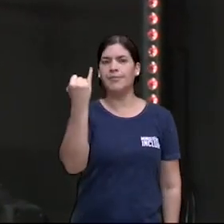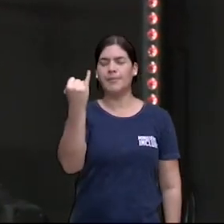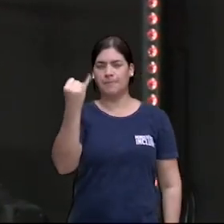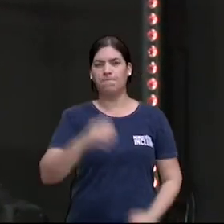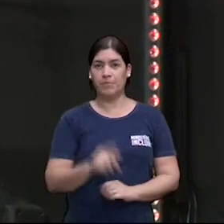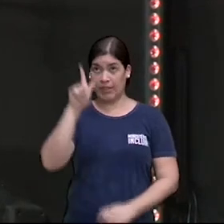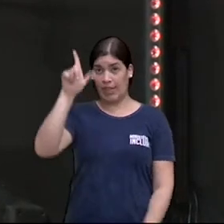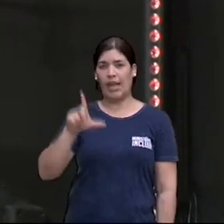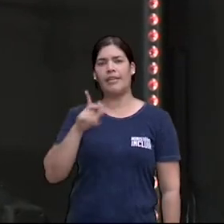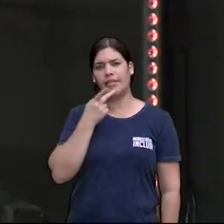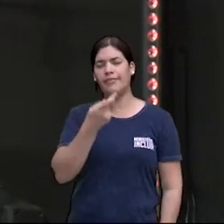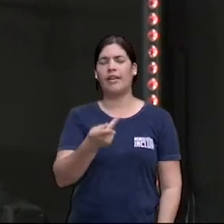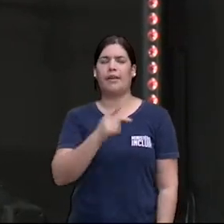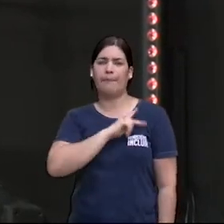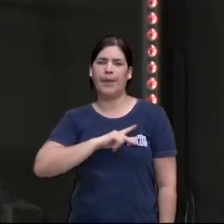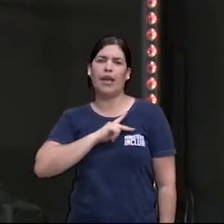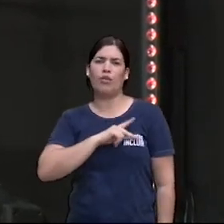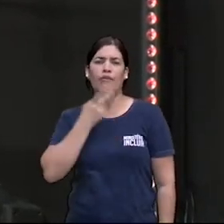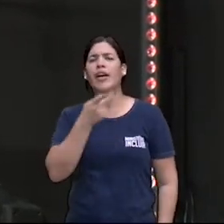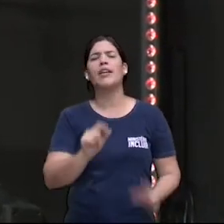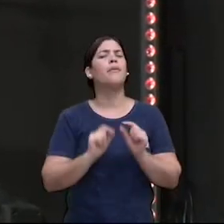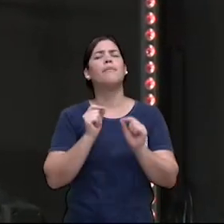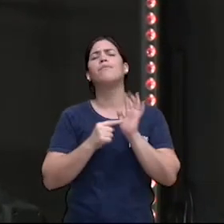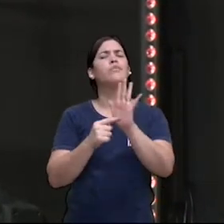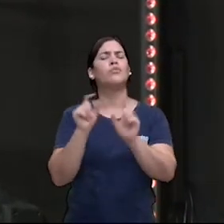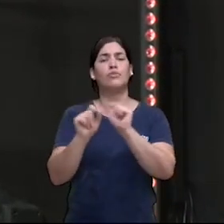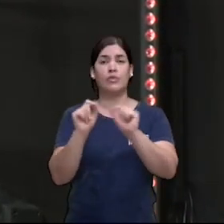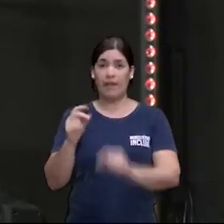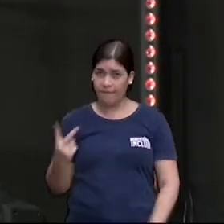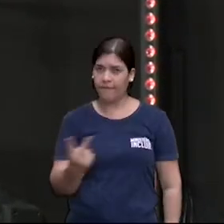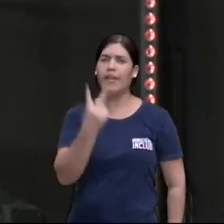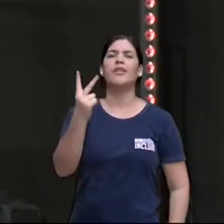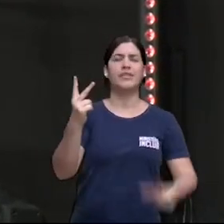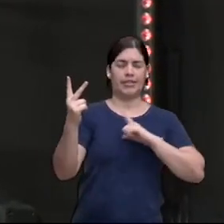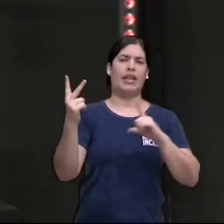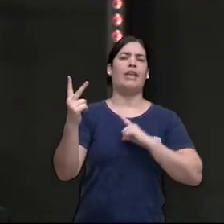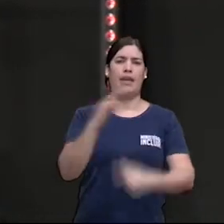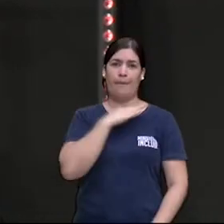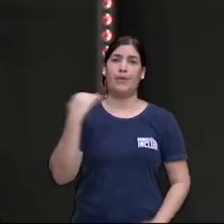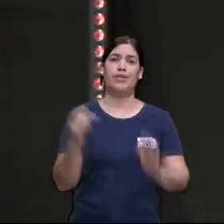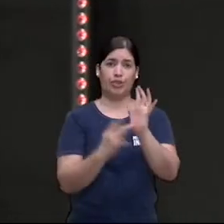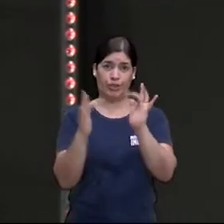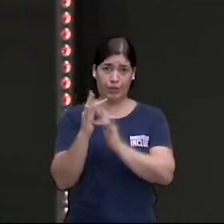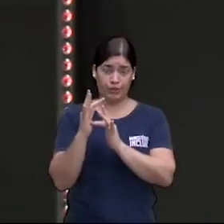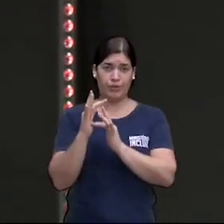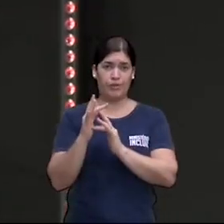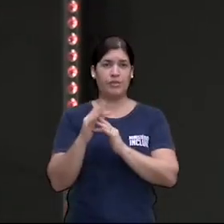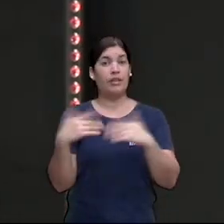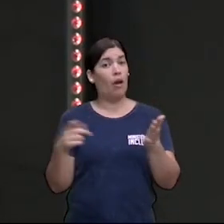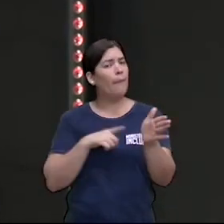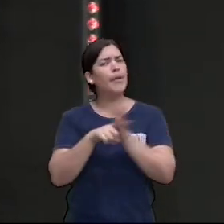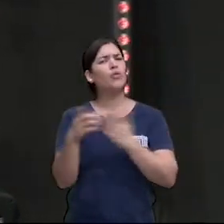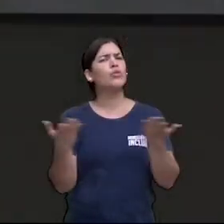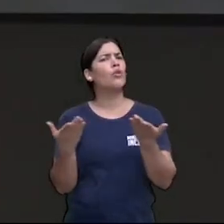Se ele se entregou por mim, e Paulo está valorizando isso, tem valor a morte de Jesus. A pergunta de hoje é essa.